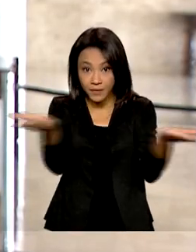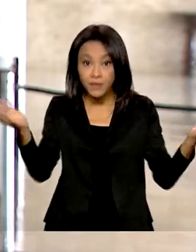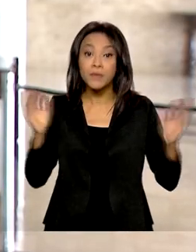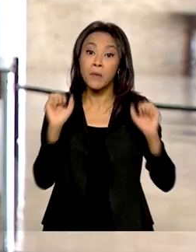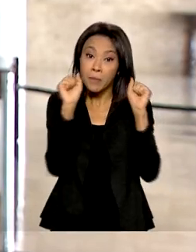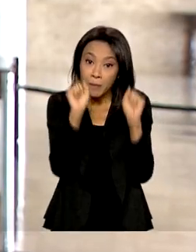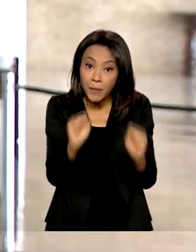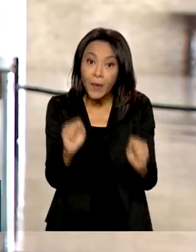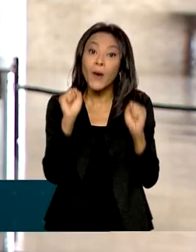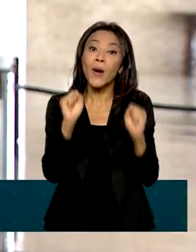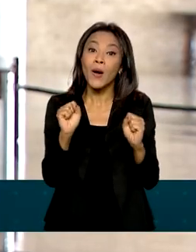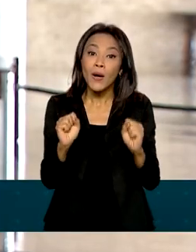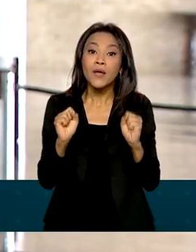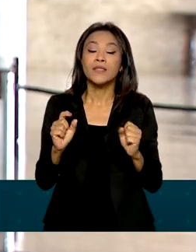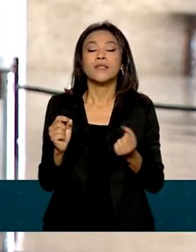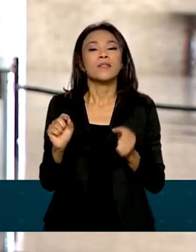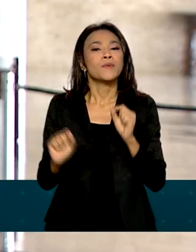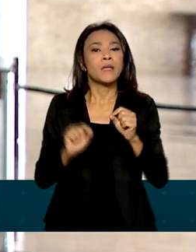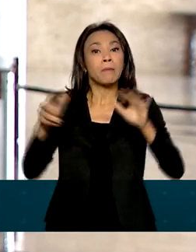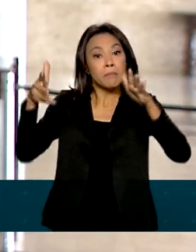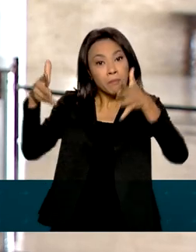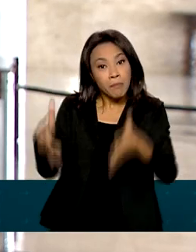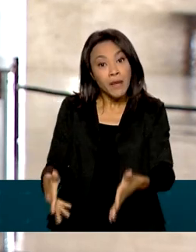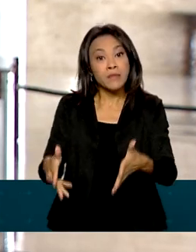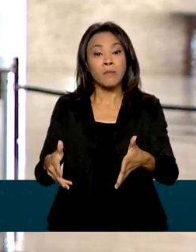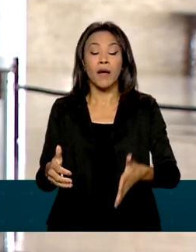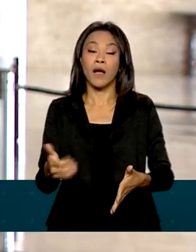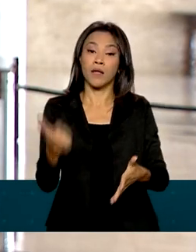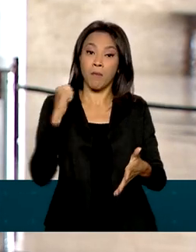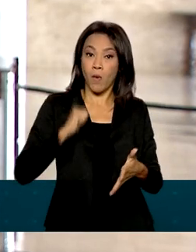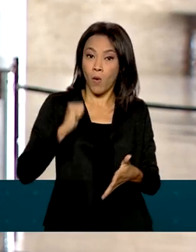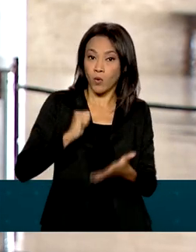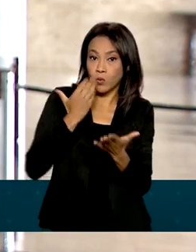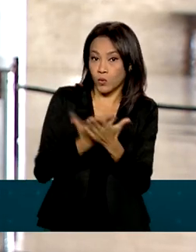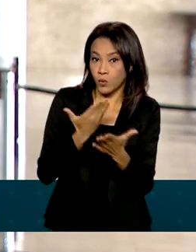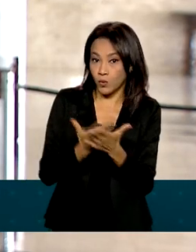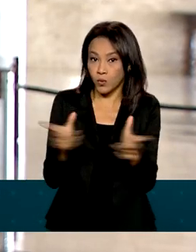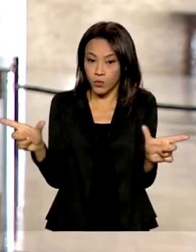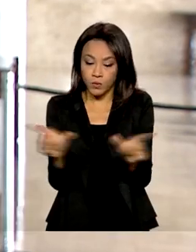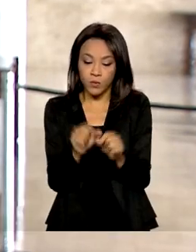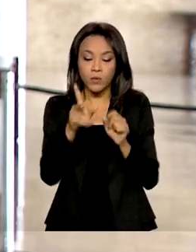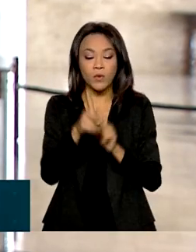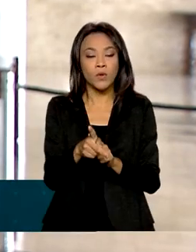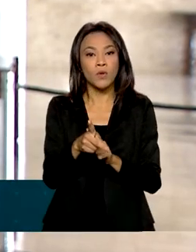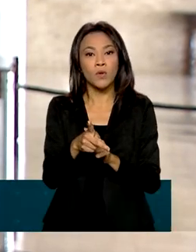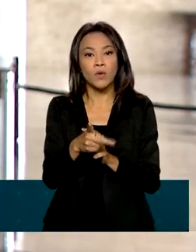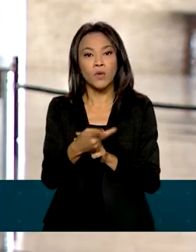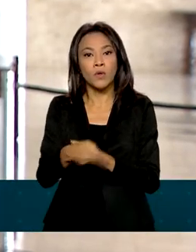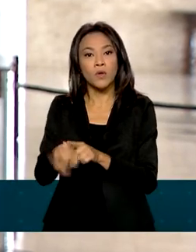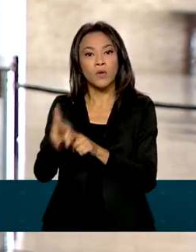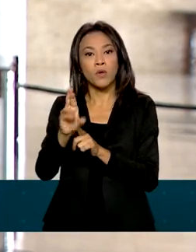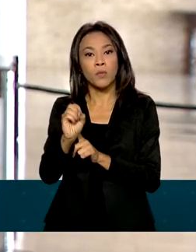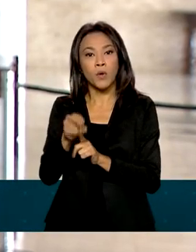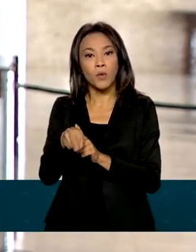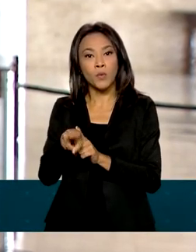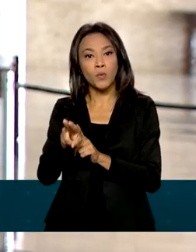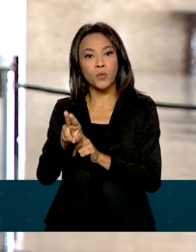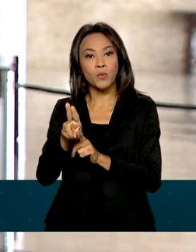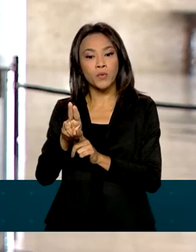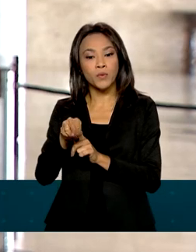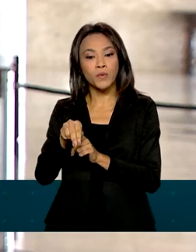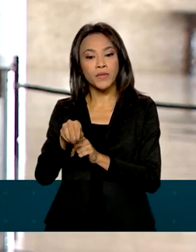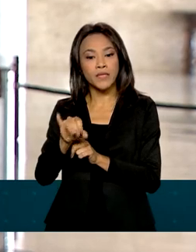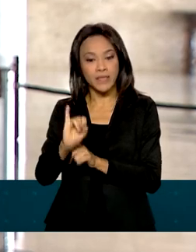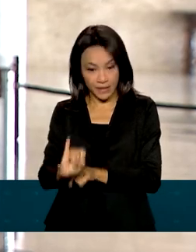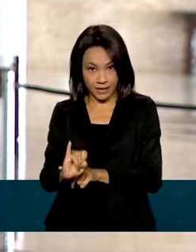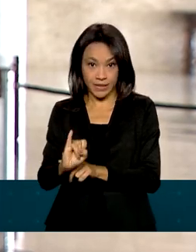podem concorrer a bolsas de estudo do ProUni, instituições de ensino privadas e estudantes que estão com